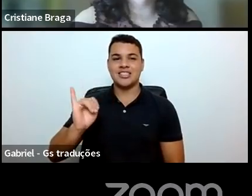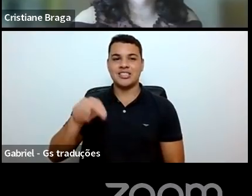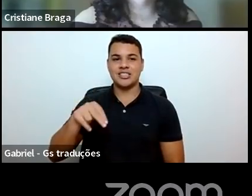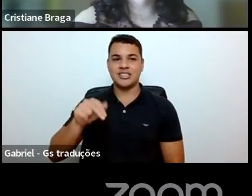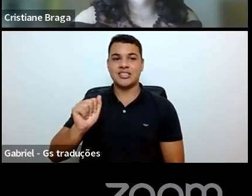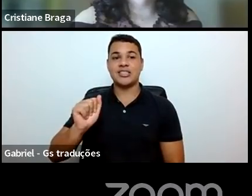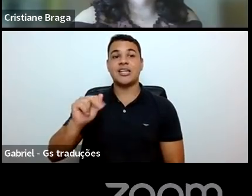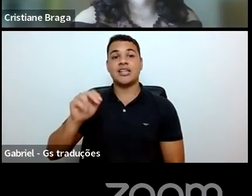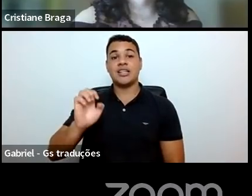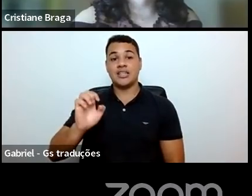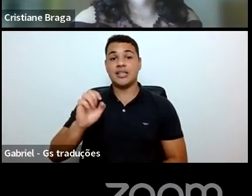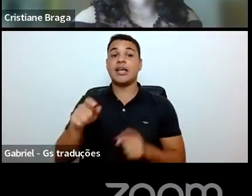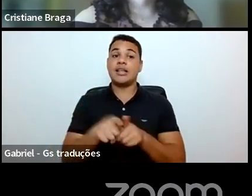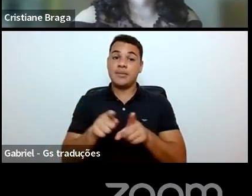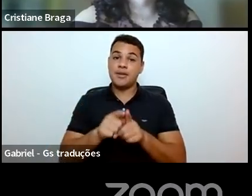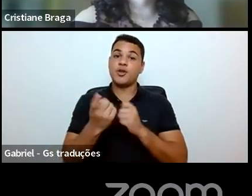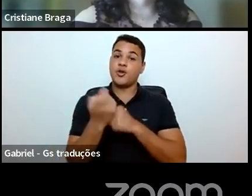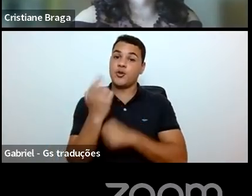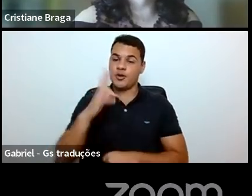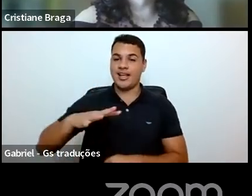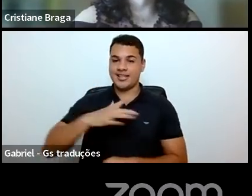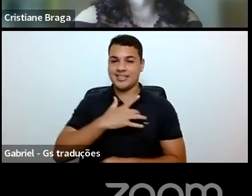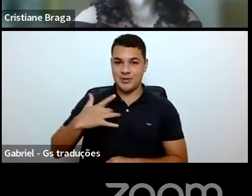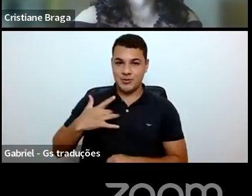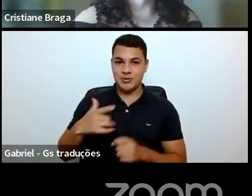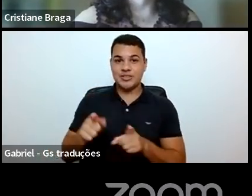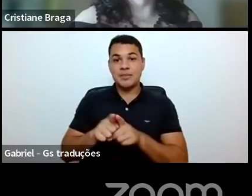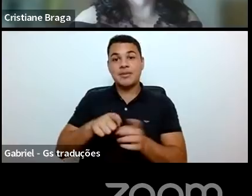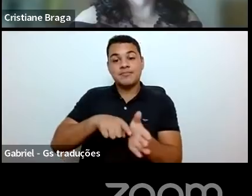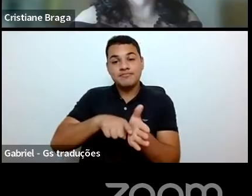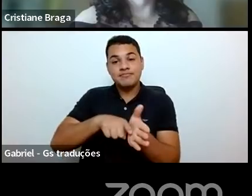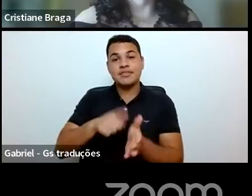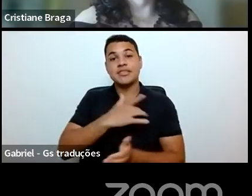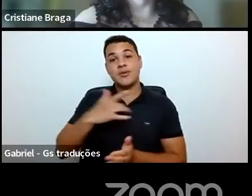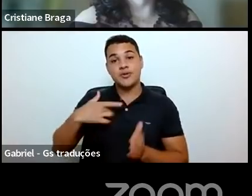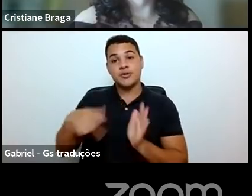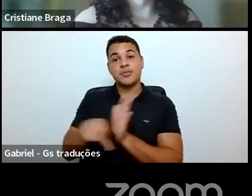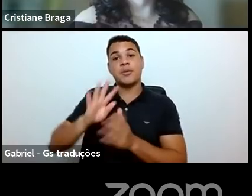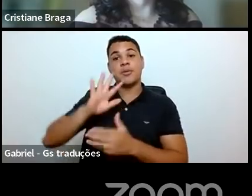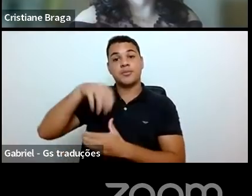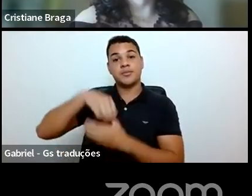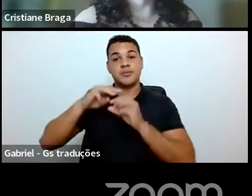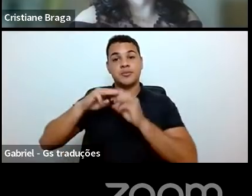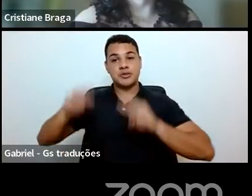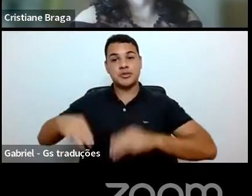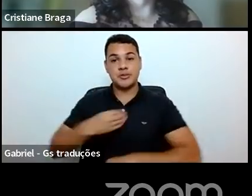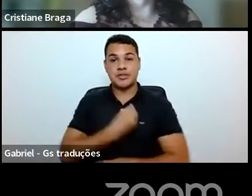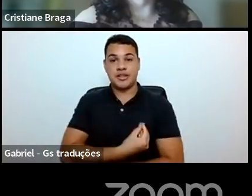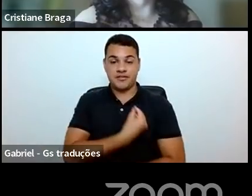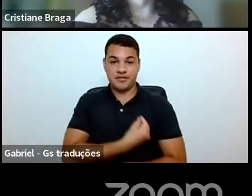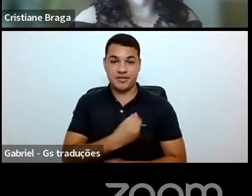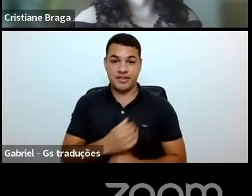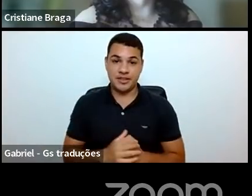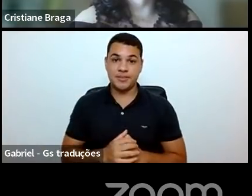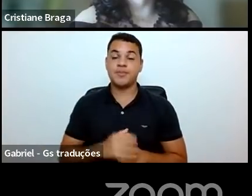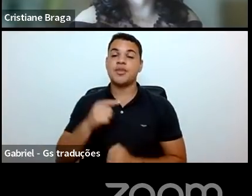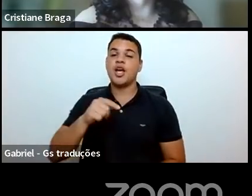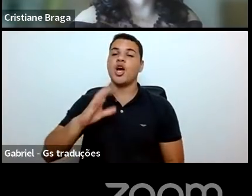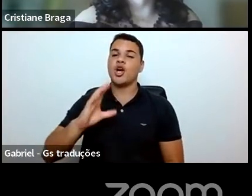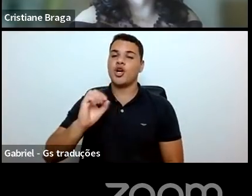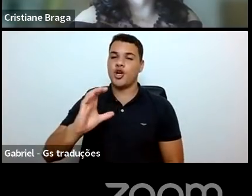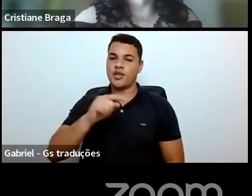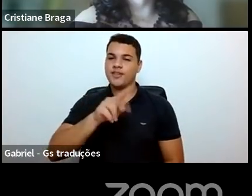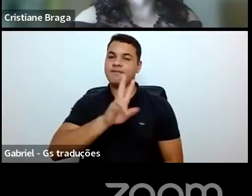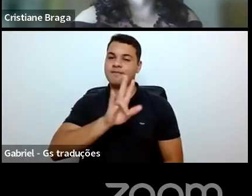Ciências e da Saúde, pesquisadora em Saúde do Museu da Vida, da Casa de Oswaldo Cruz, a COC, fazendo